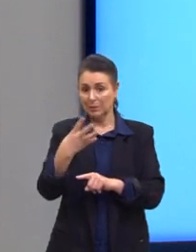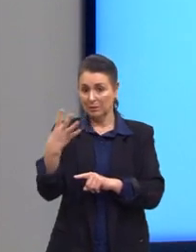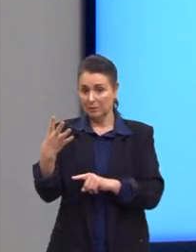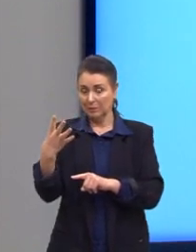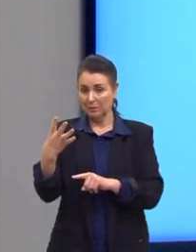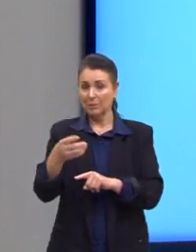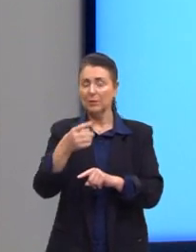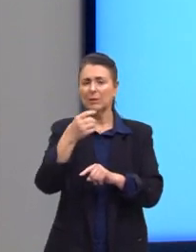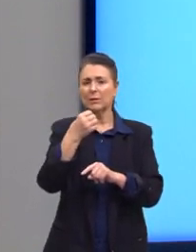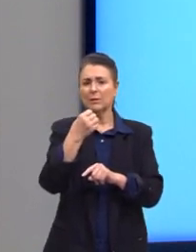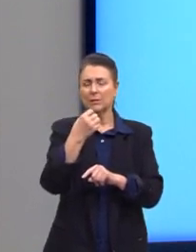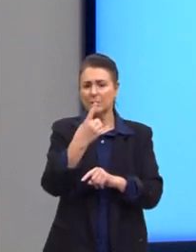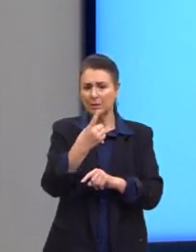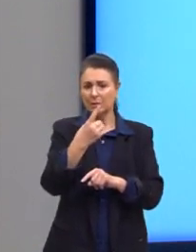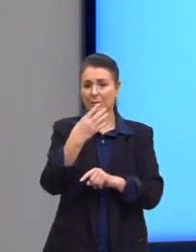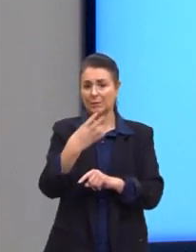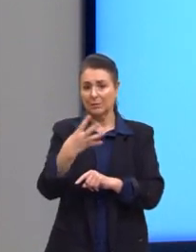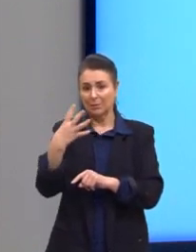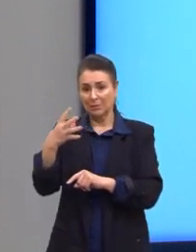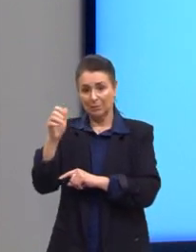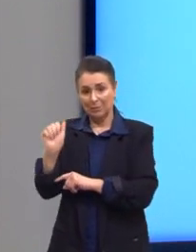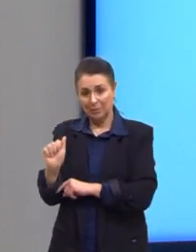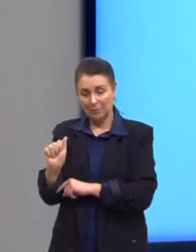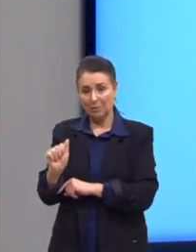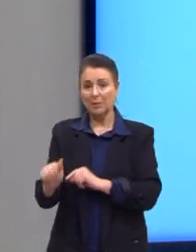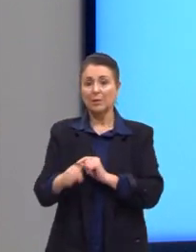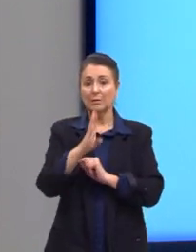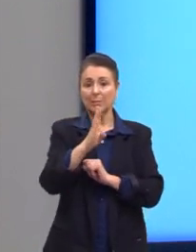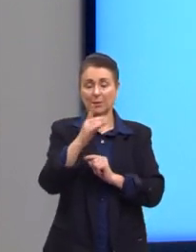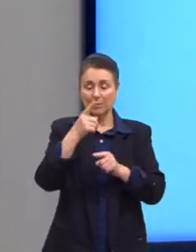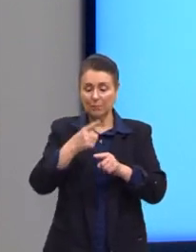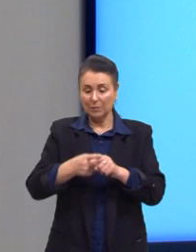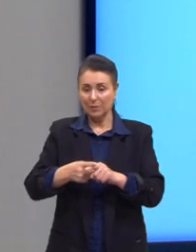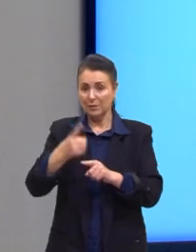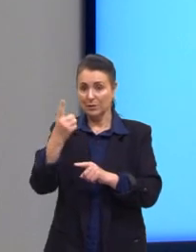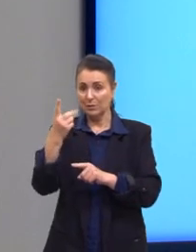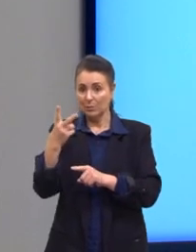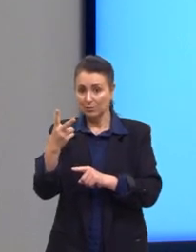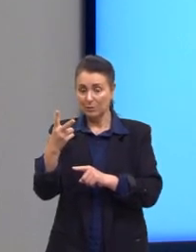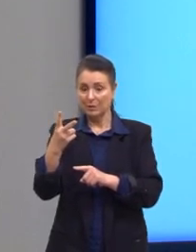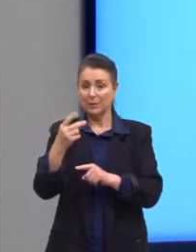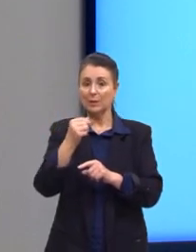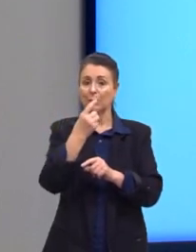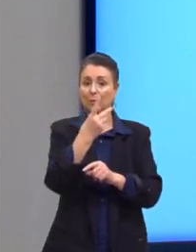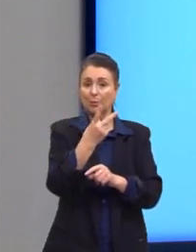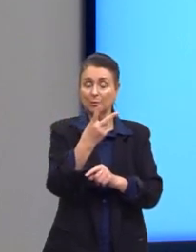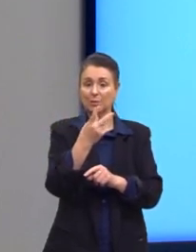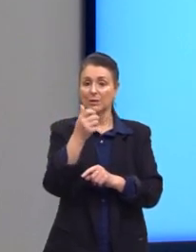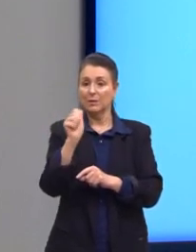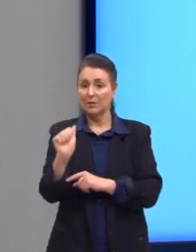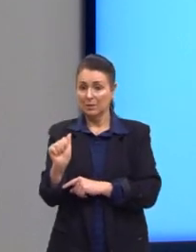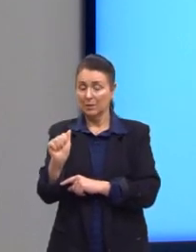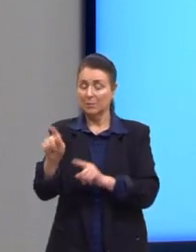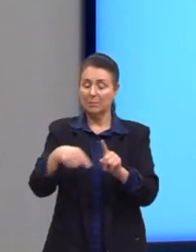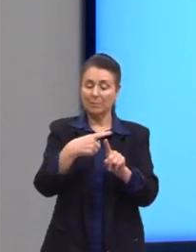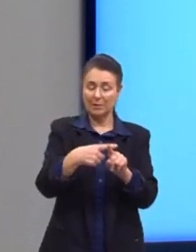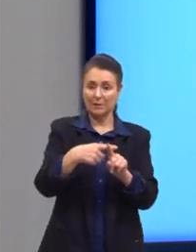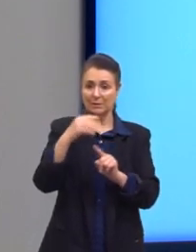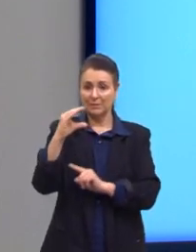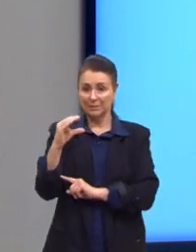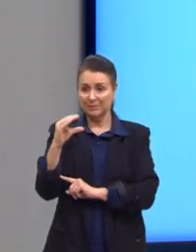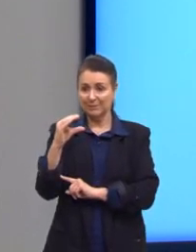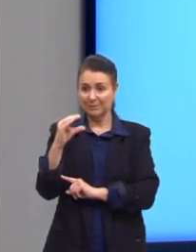144 a, b vezes 12, que é 12 a, e ainda somado ali ao c, né?